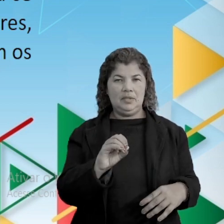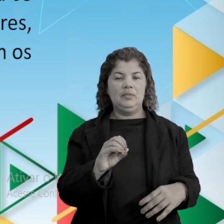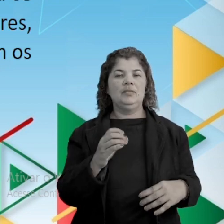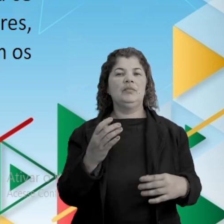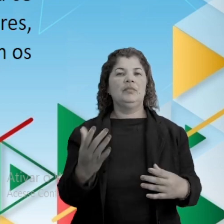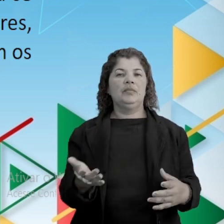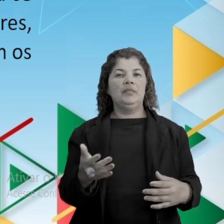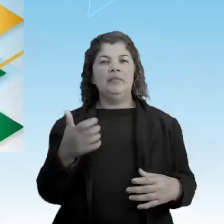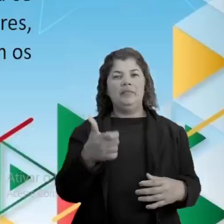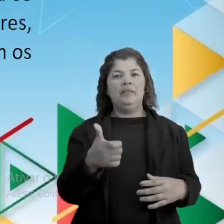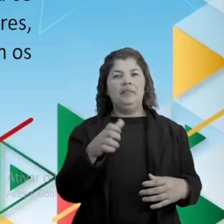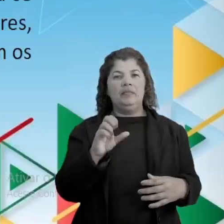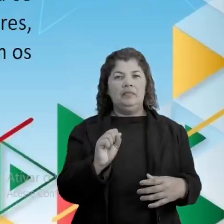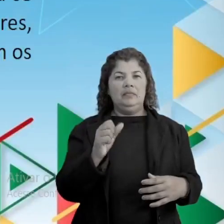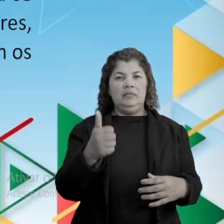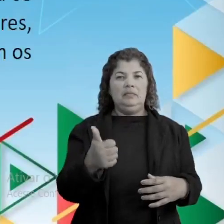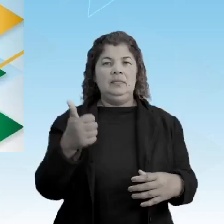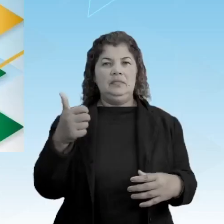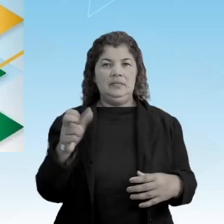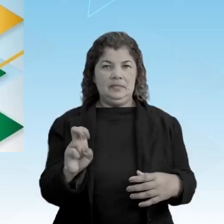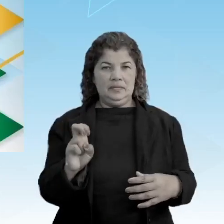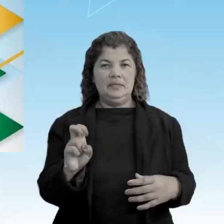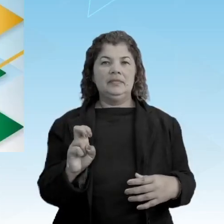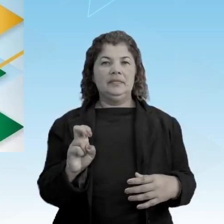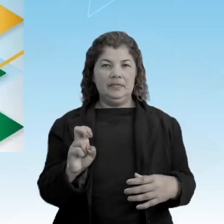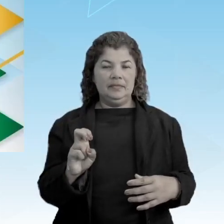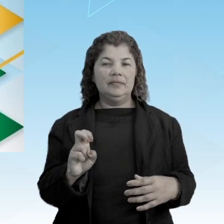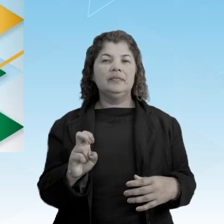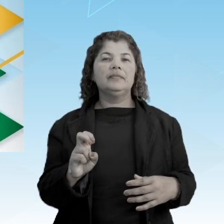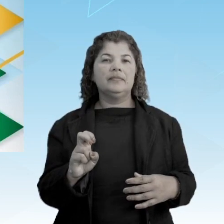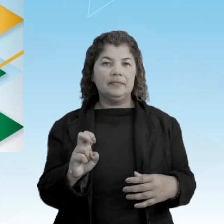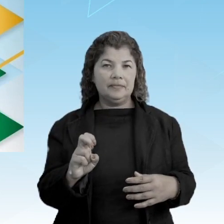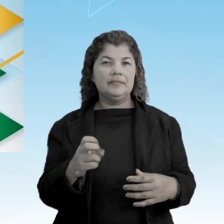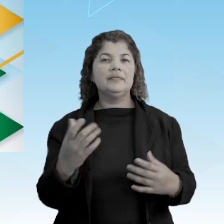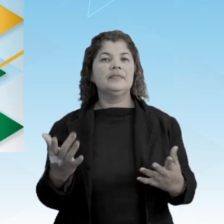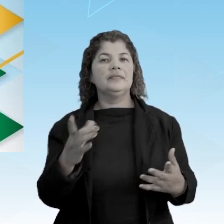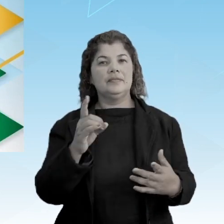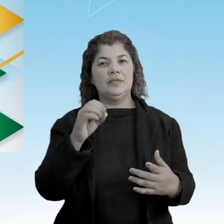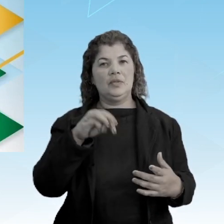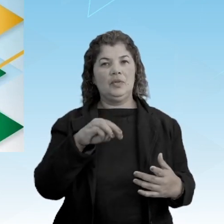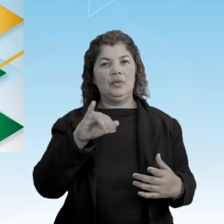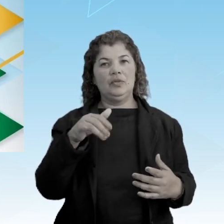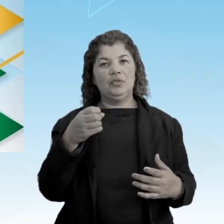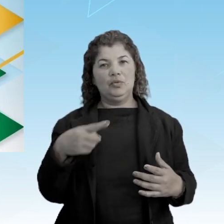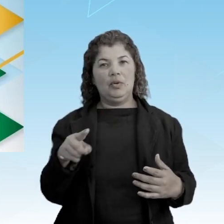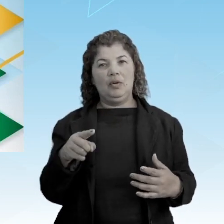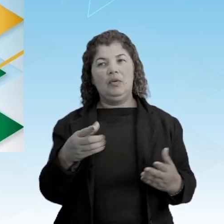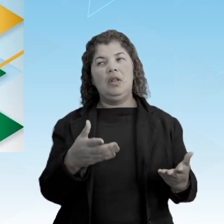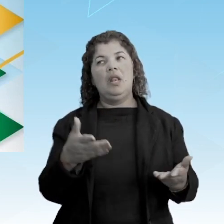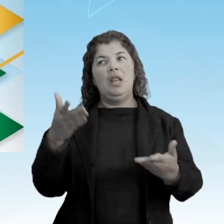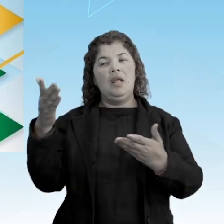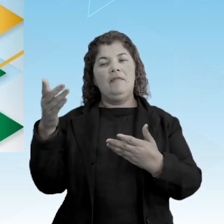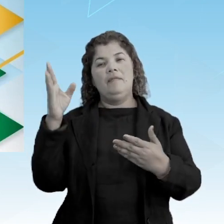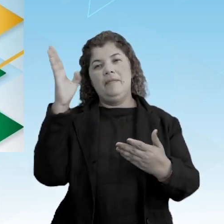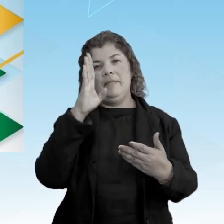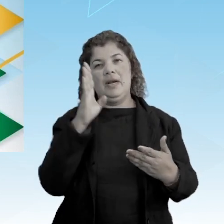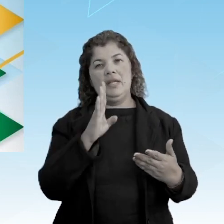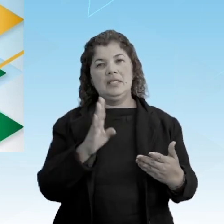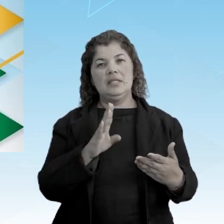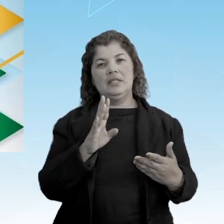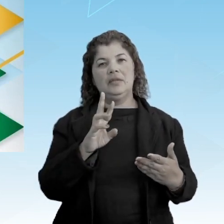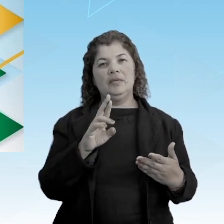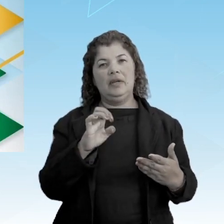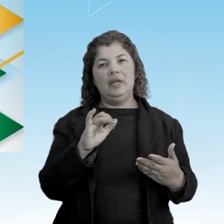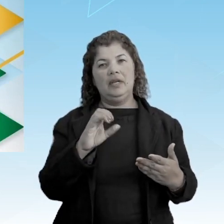Em 1815, vejam só, em 1815, Dom João elevou o Brasil, o quê? O rei do livro, a